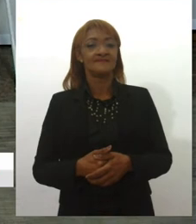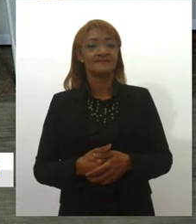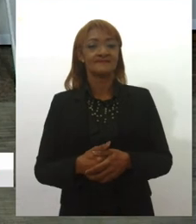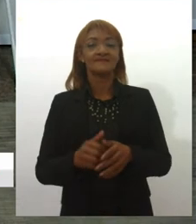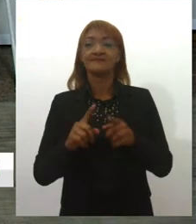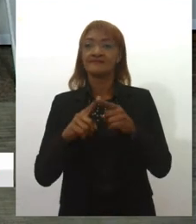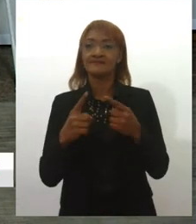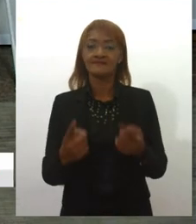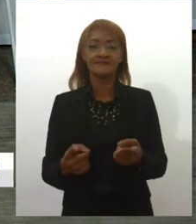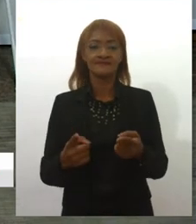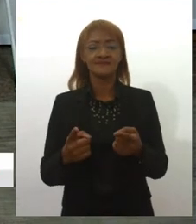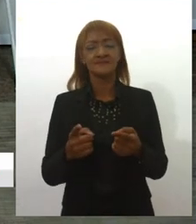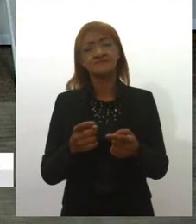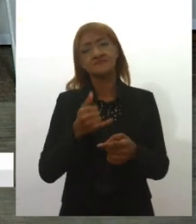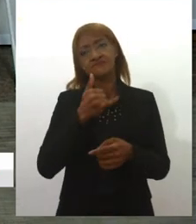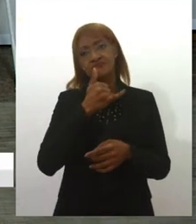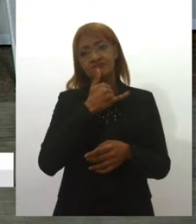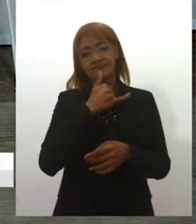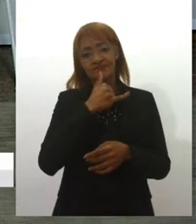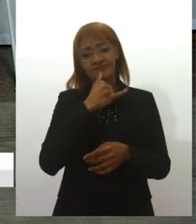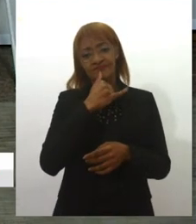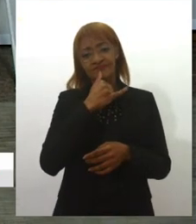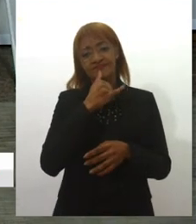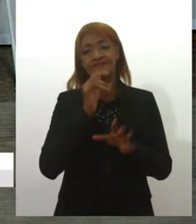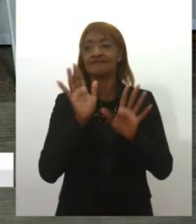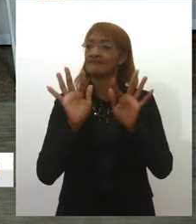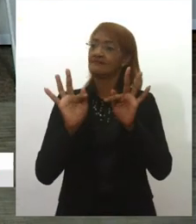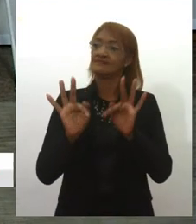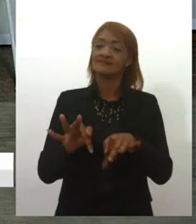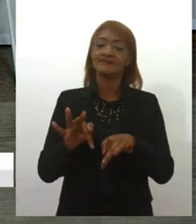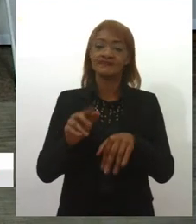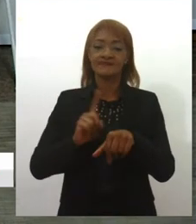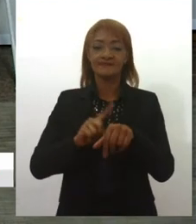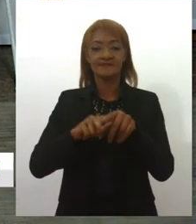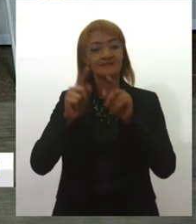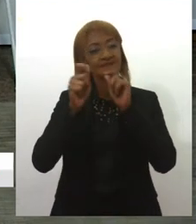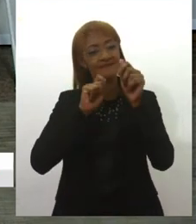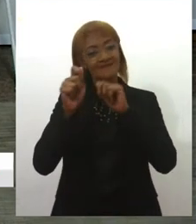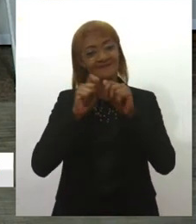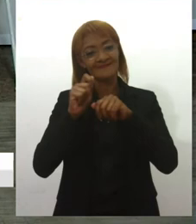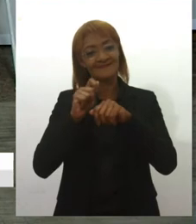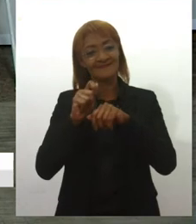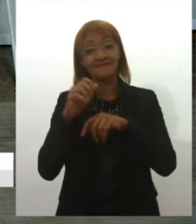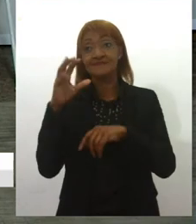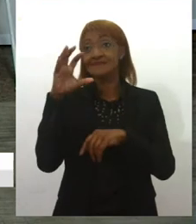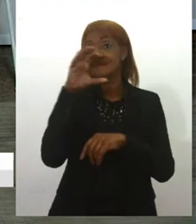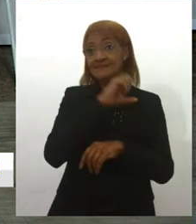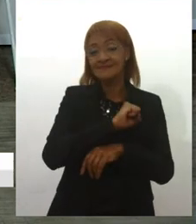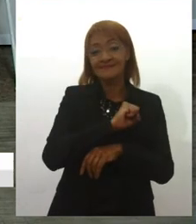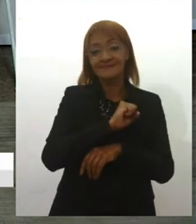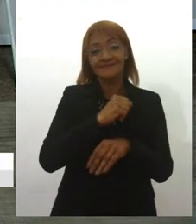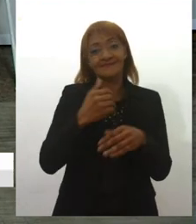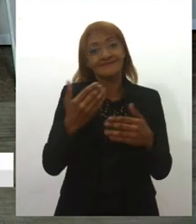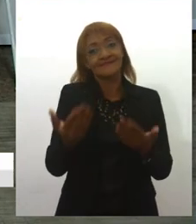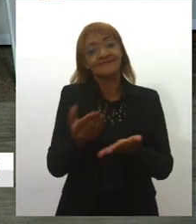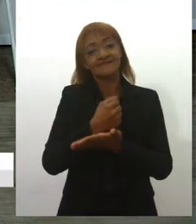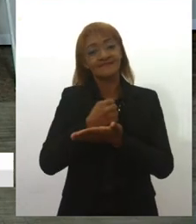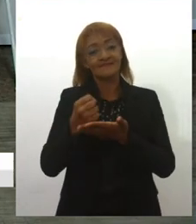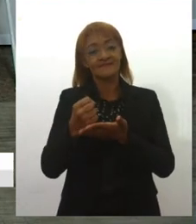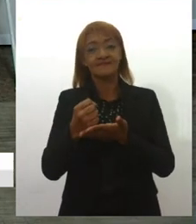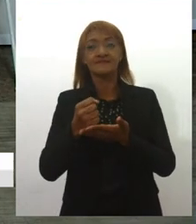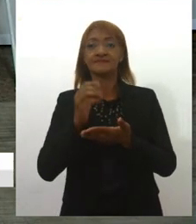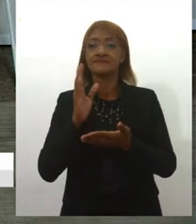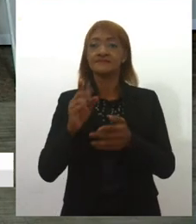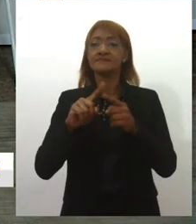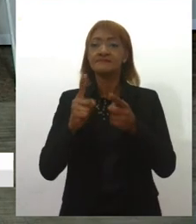mas, gente, infelizmente, acabou o nosso tempo de entrevista, passou muito rápido, eu gostei